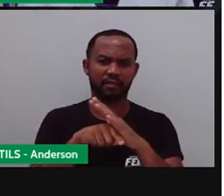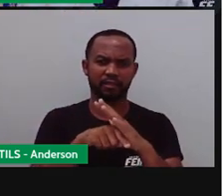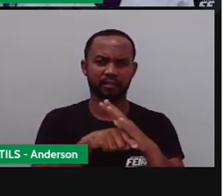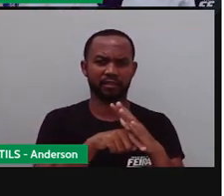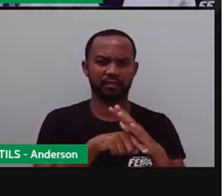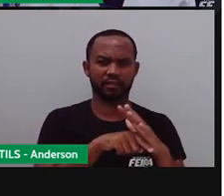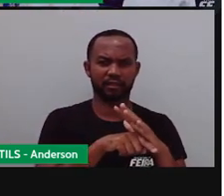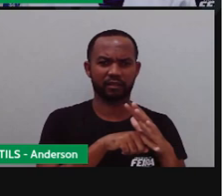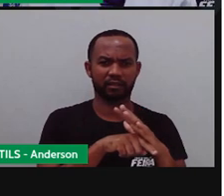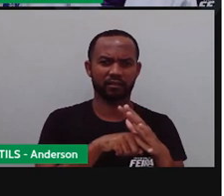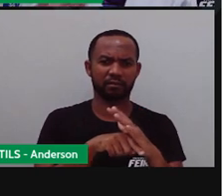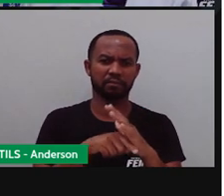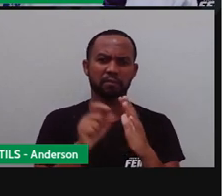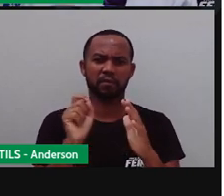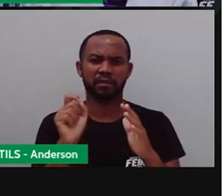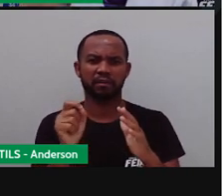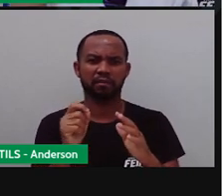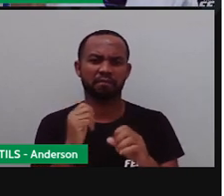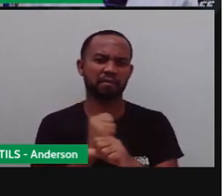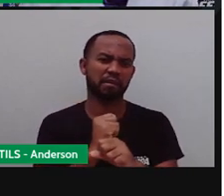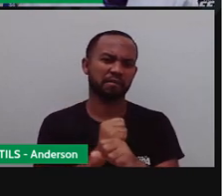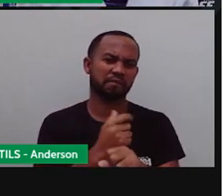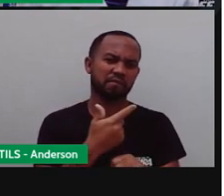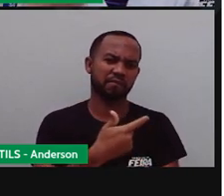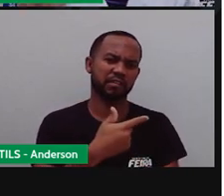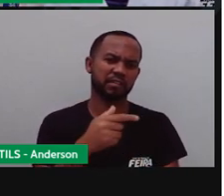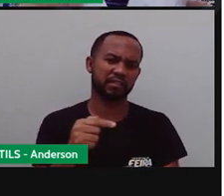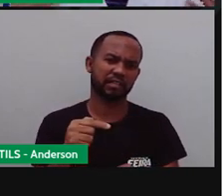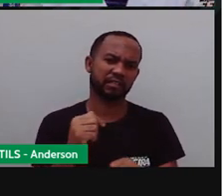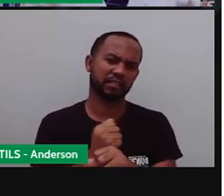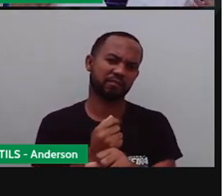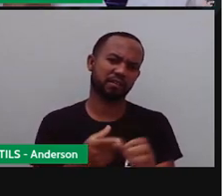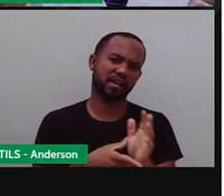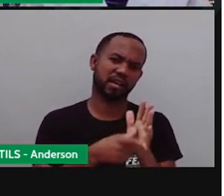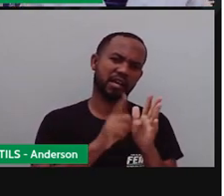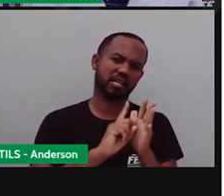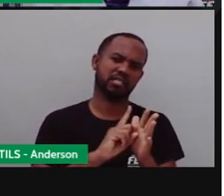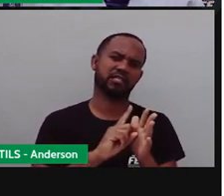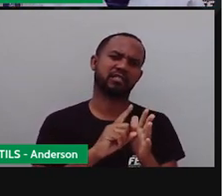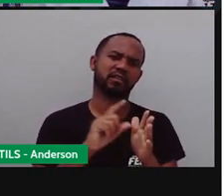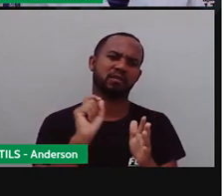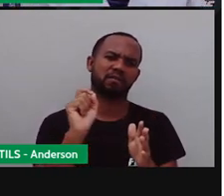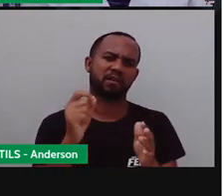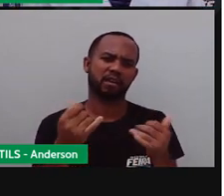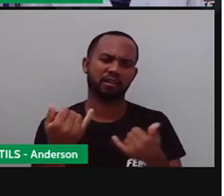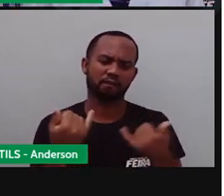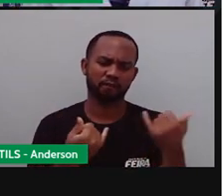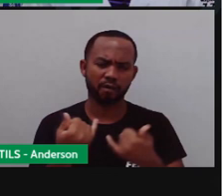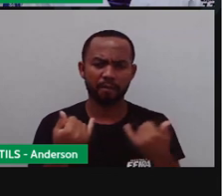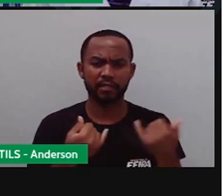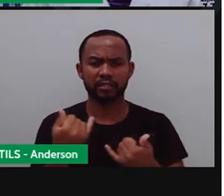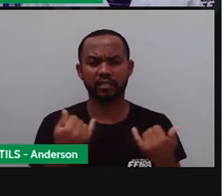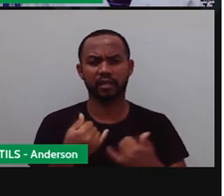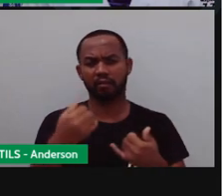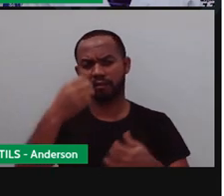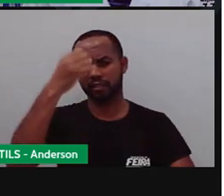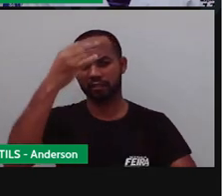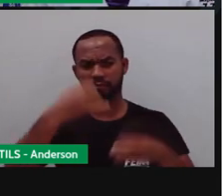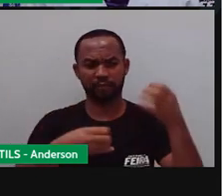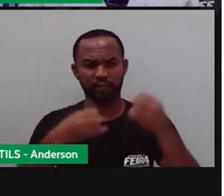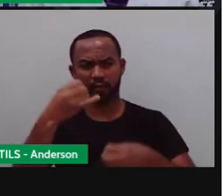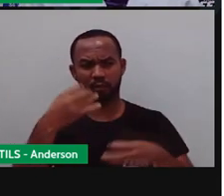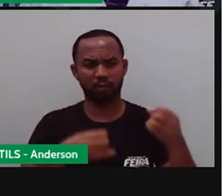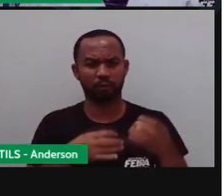só revistas de fofoca, tá, gente? Existem revistas científicas que trazem o quê? Informações. Bom, a edição foi